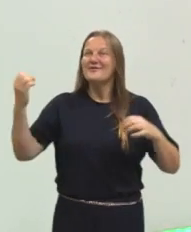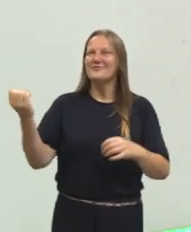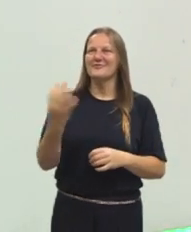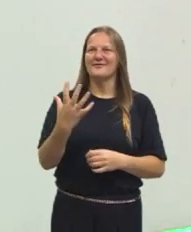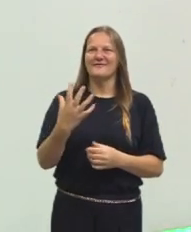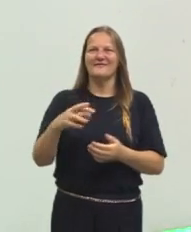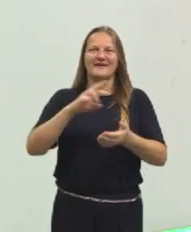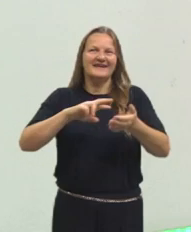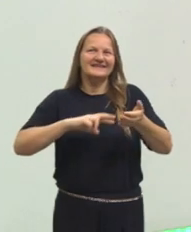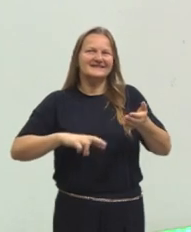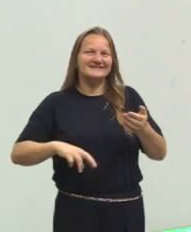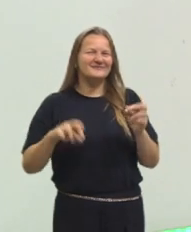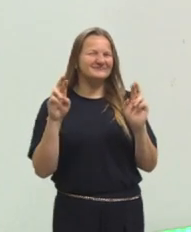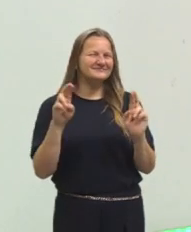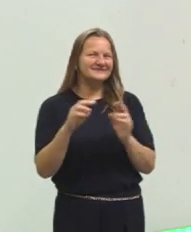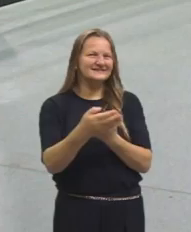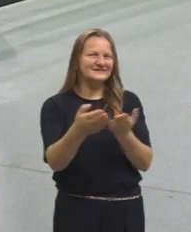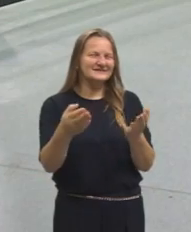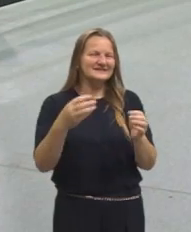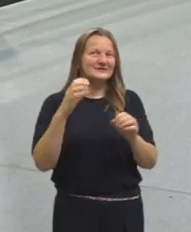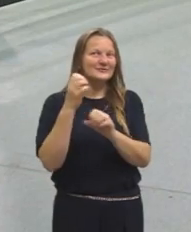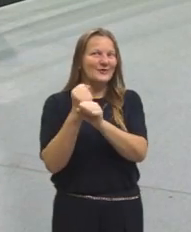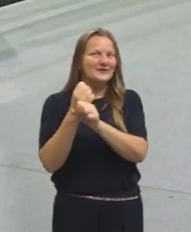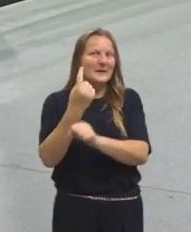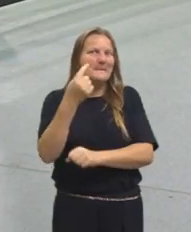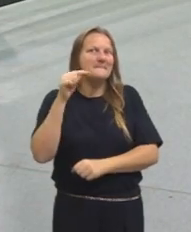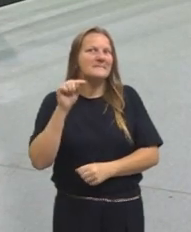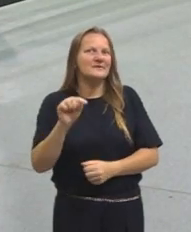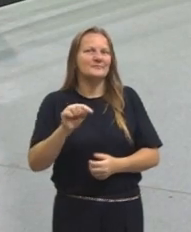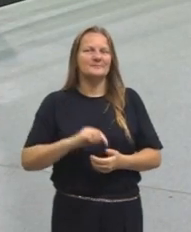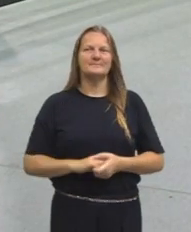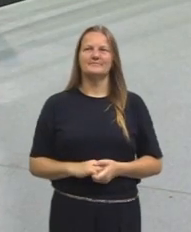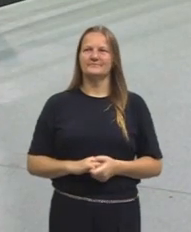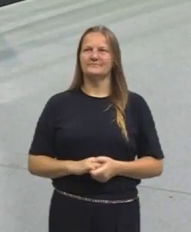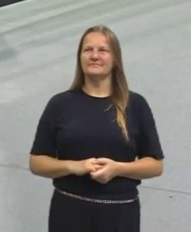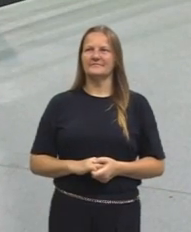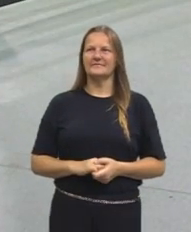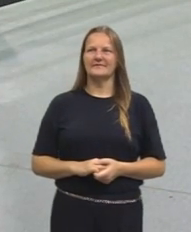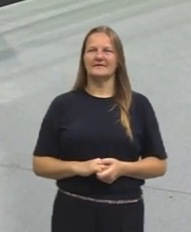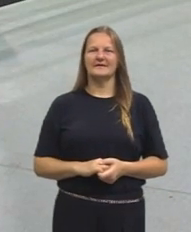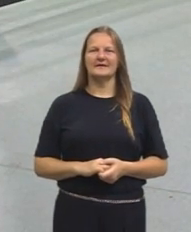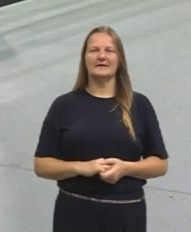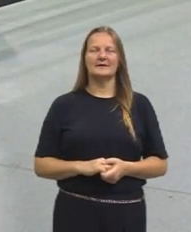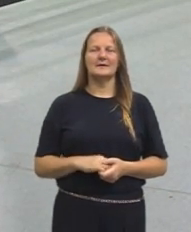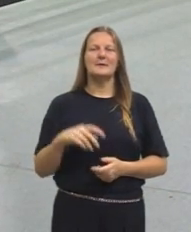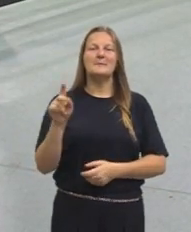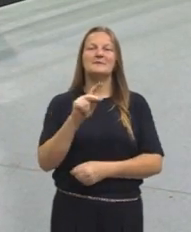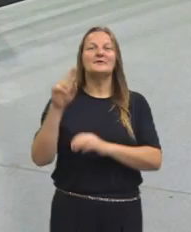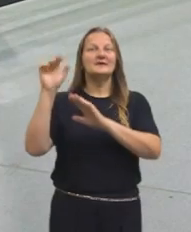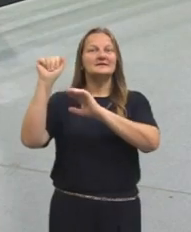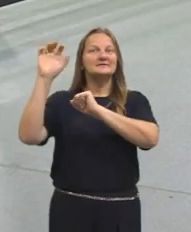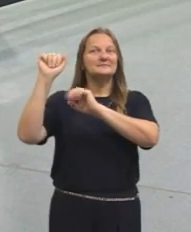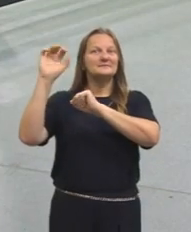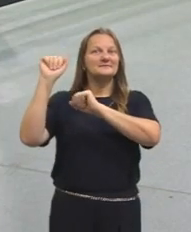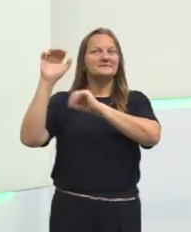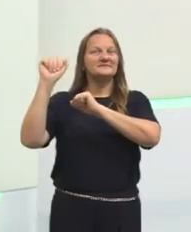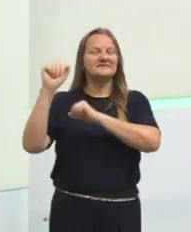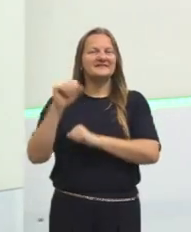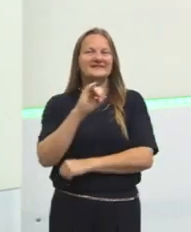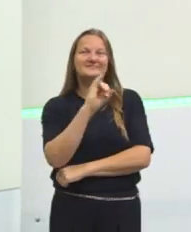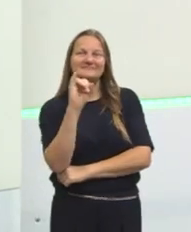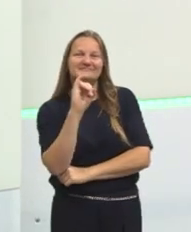redação nota mil. E agora a professora Elisa para fazer a audiodescrição. Olá, carinhos.